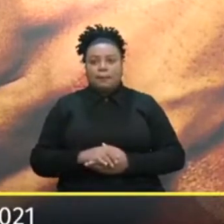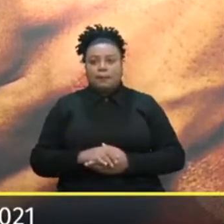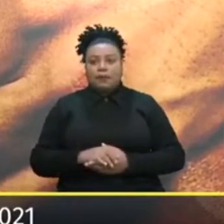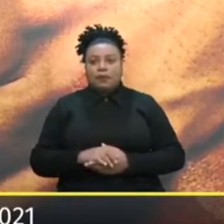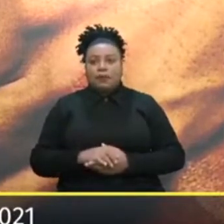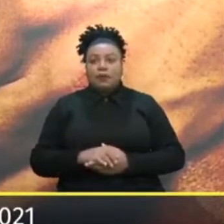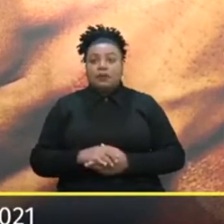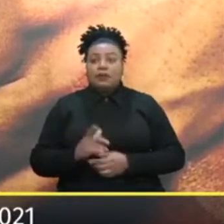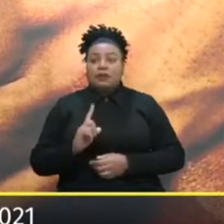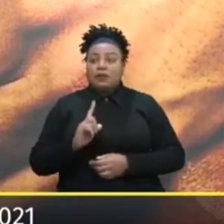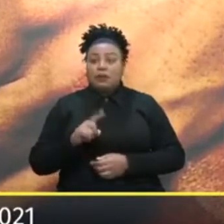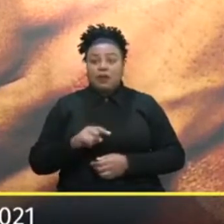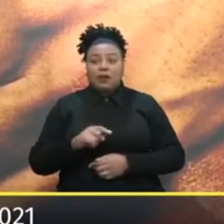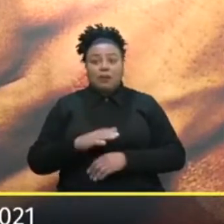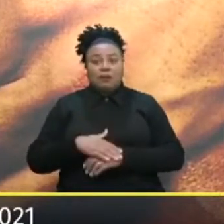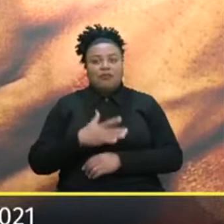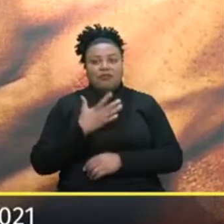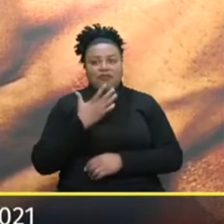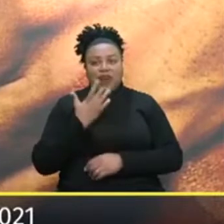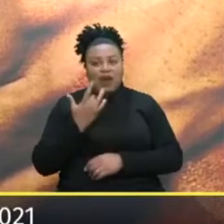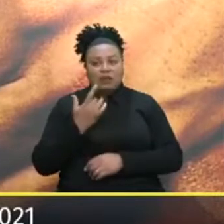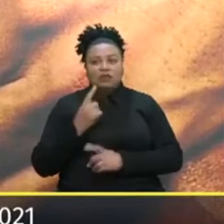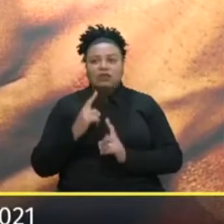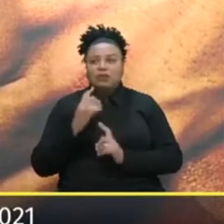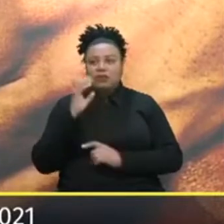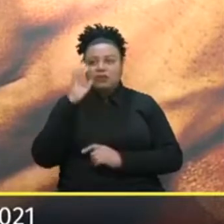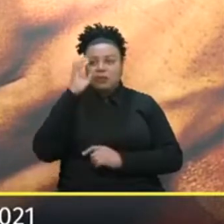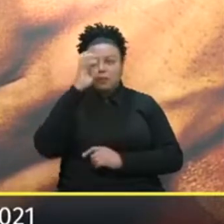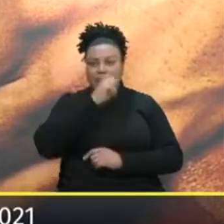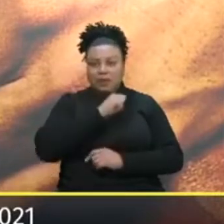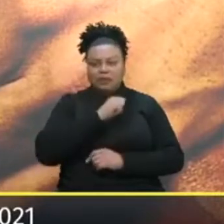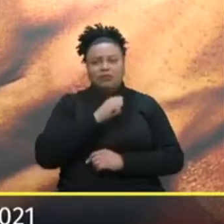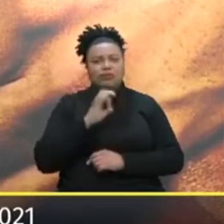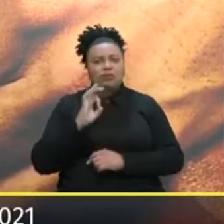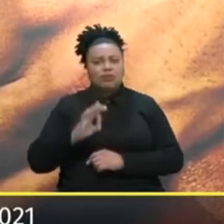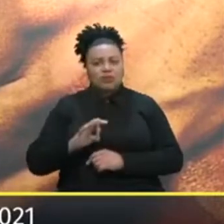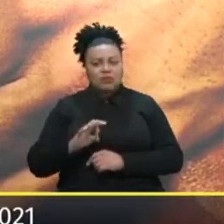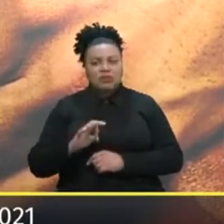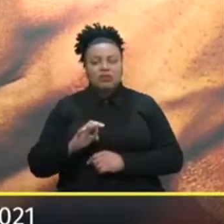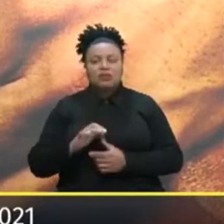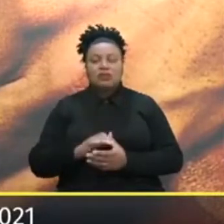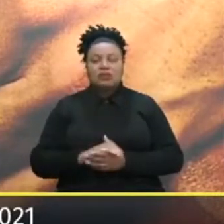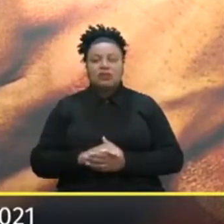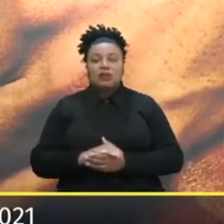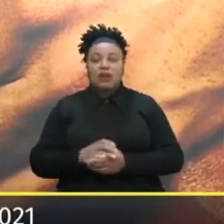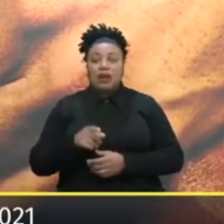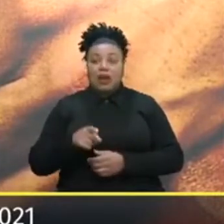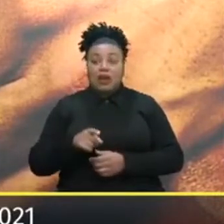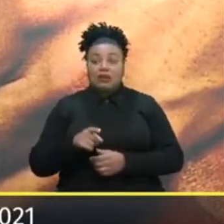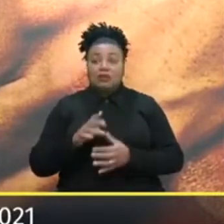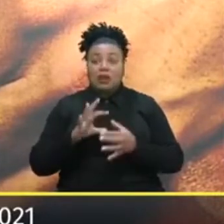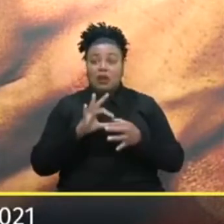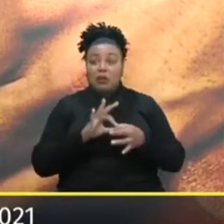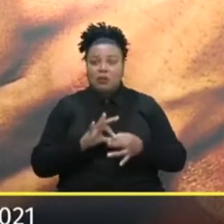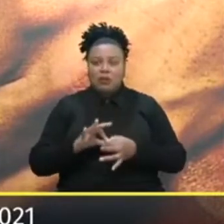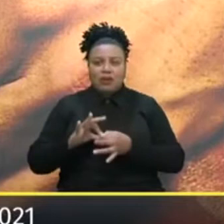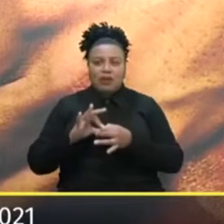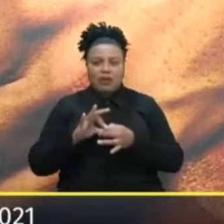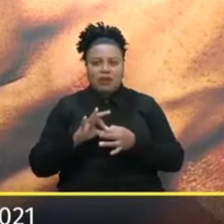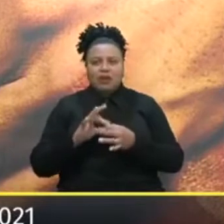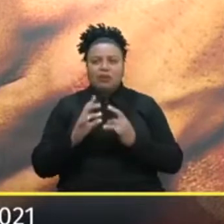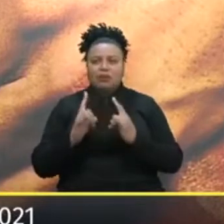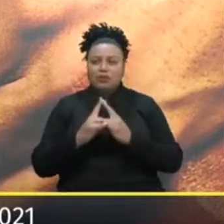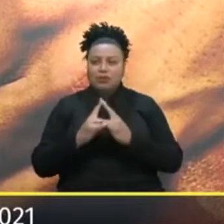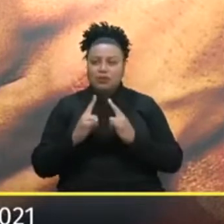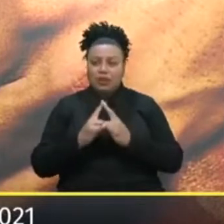sendo Um momento muito fácil Mas a gente aprendeu Como o Iro falou aqui Com certeza absoluta Essa união Das